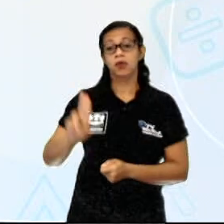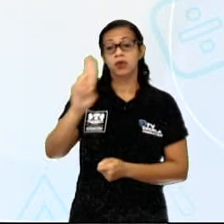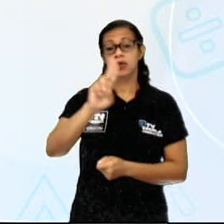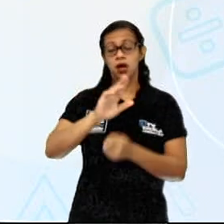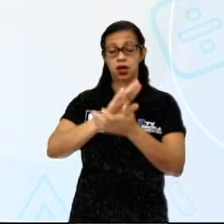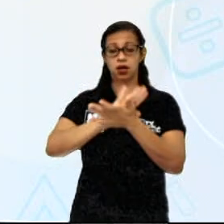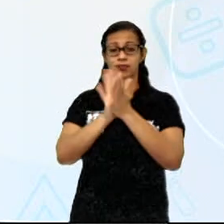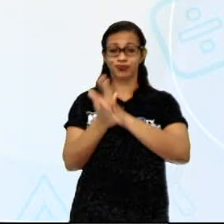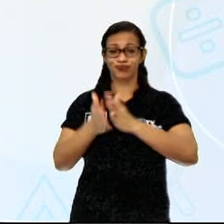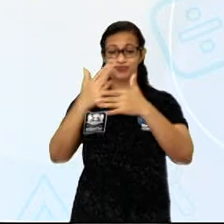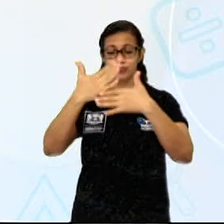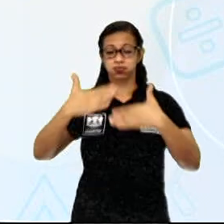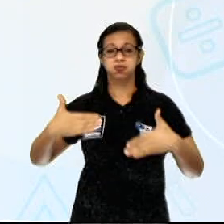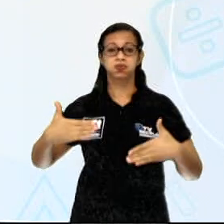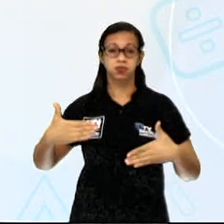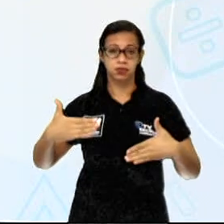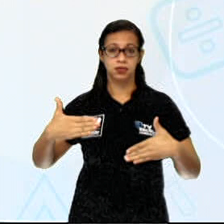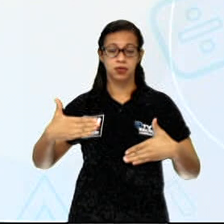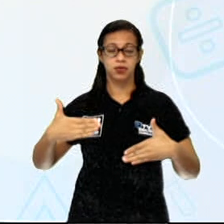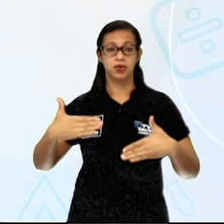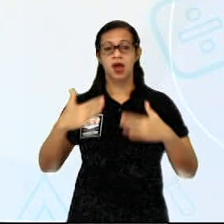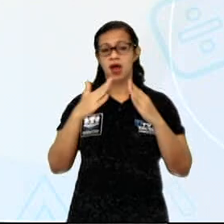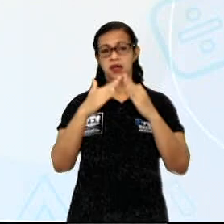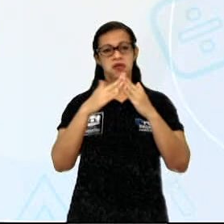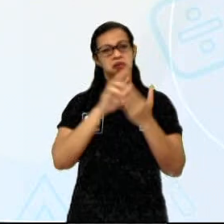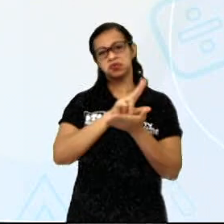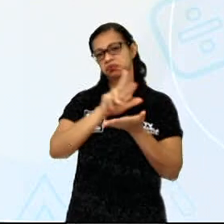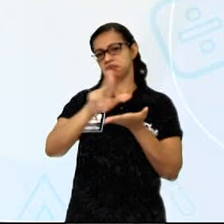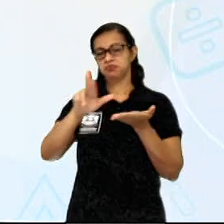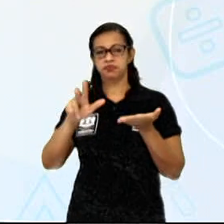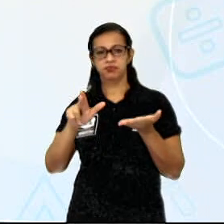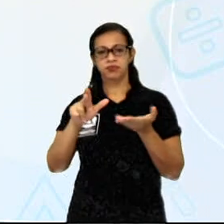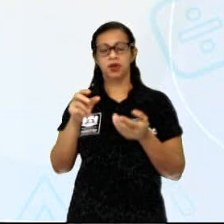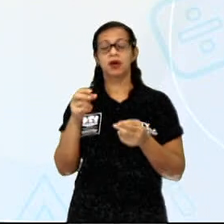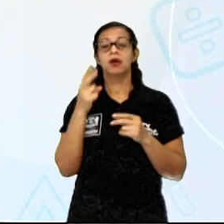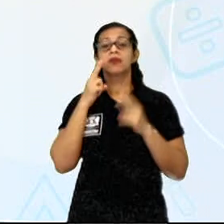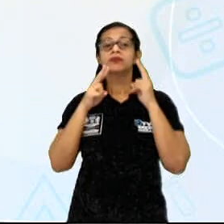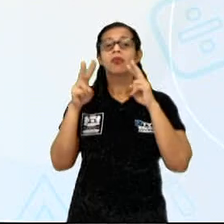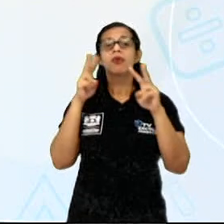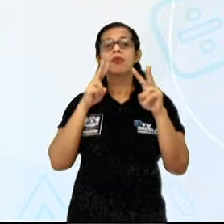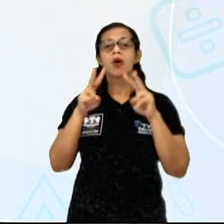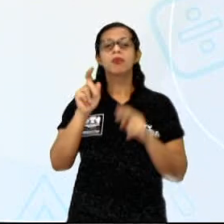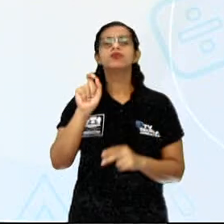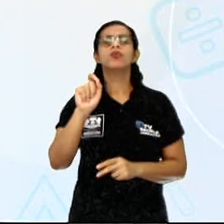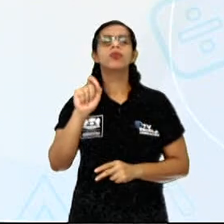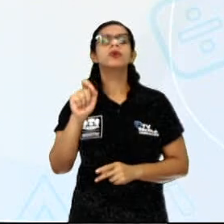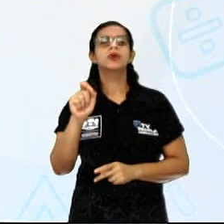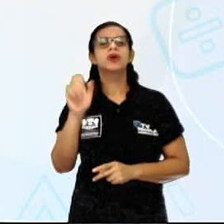Então, eu quero que vocês observem essa imagem e me digam sobre quem essa imagem está falando.